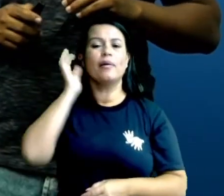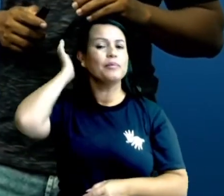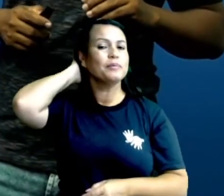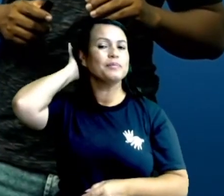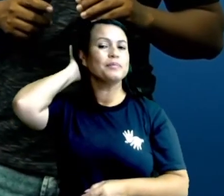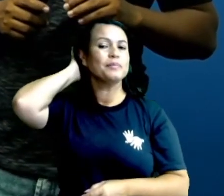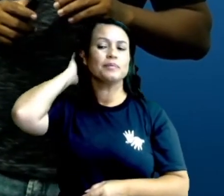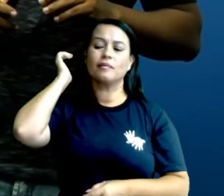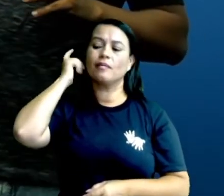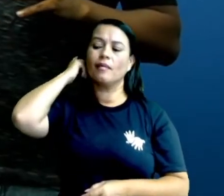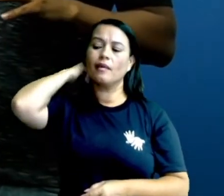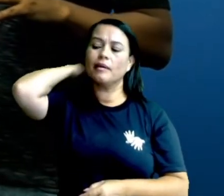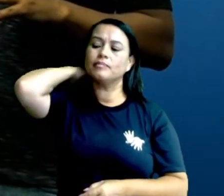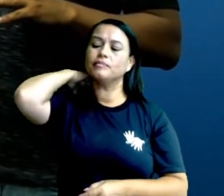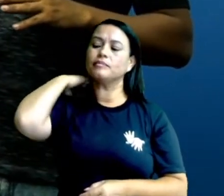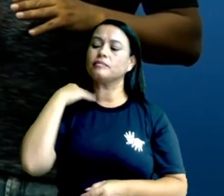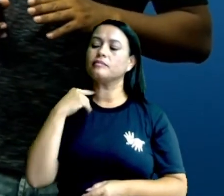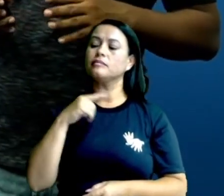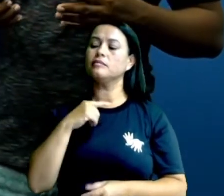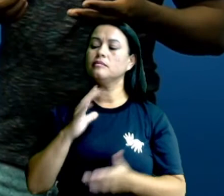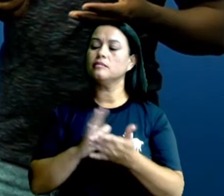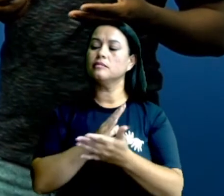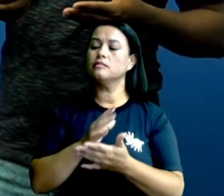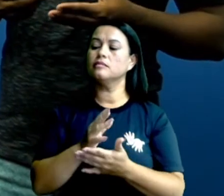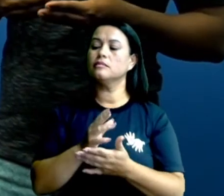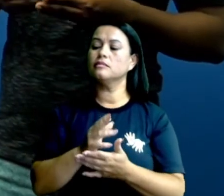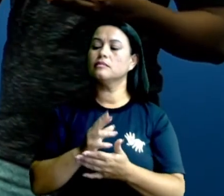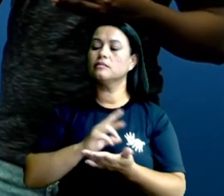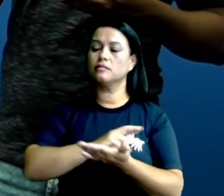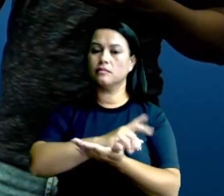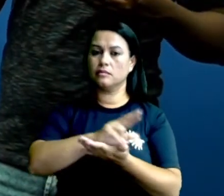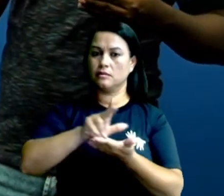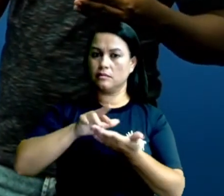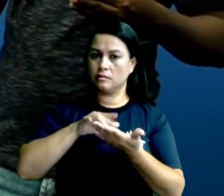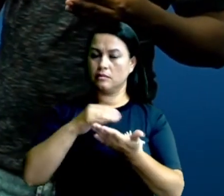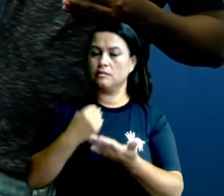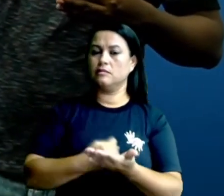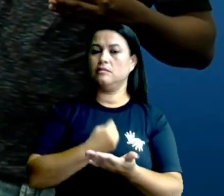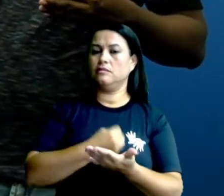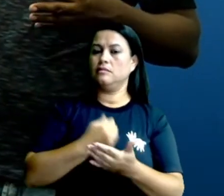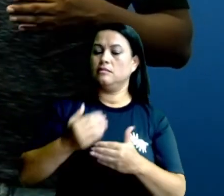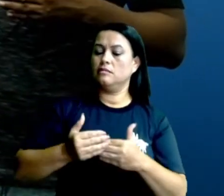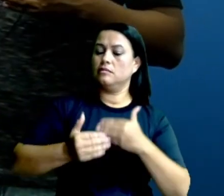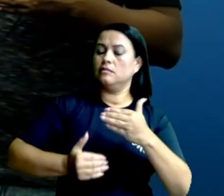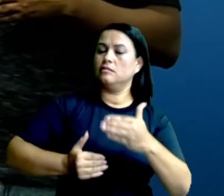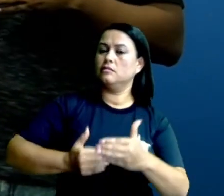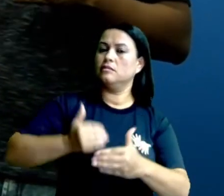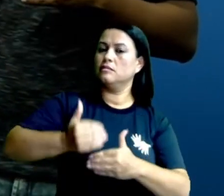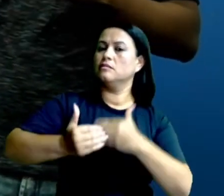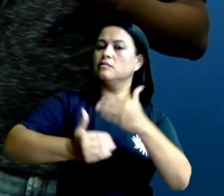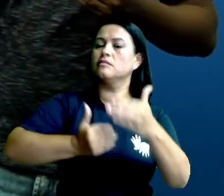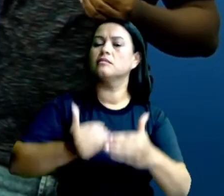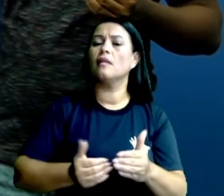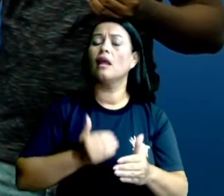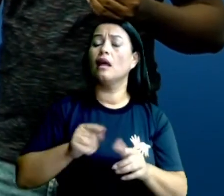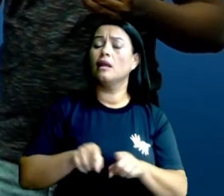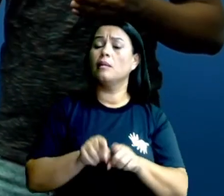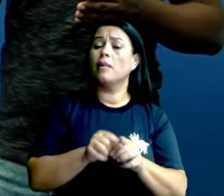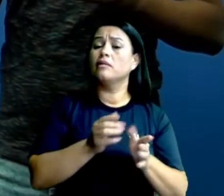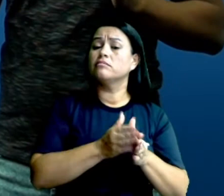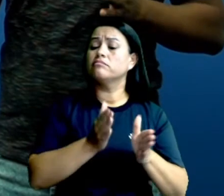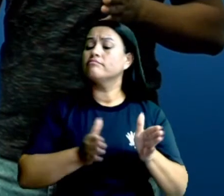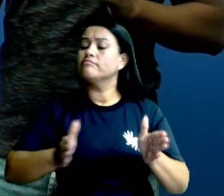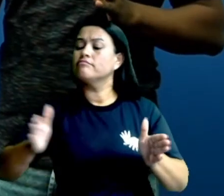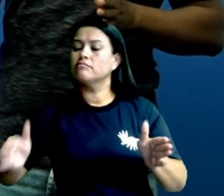continuando, os insetos possuem diversas fases de vida, E diversas fases de desenvolvimento.